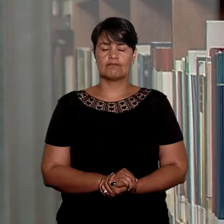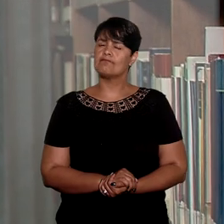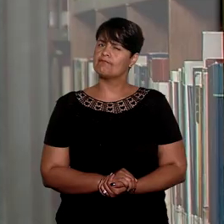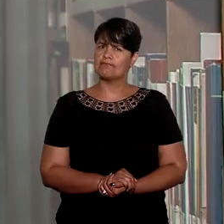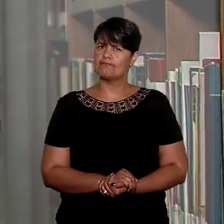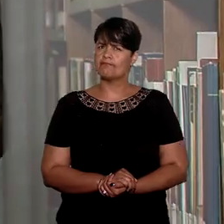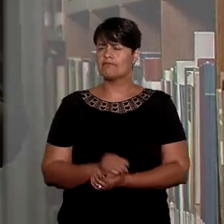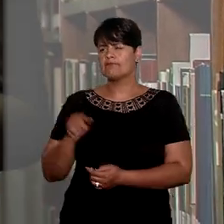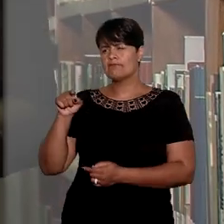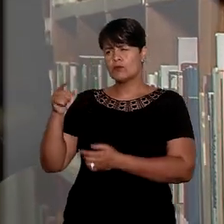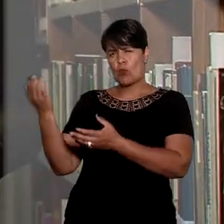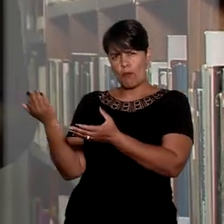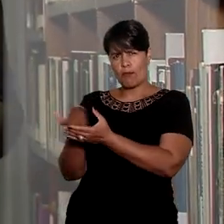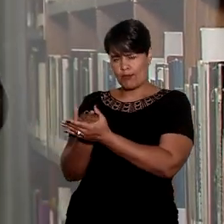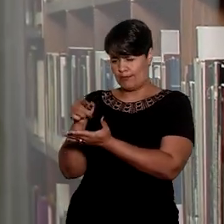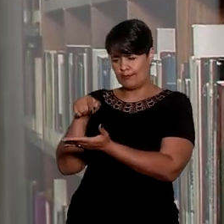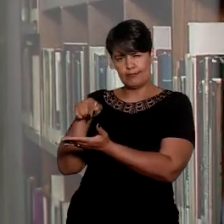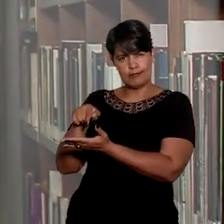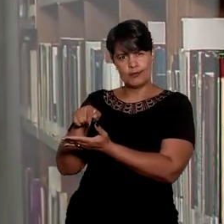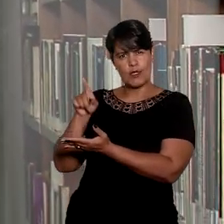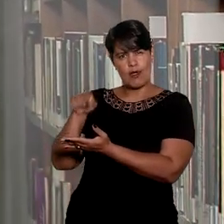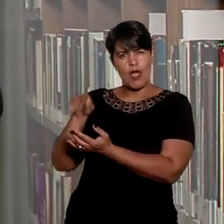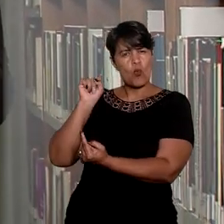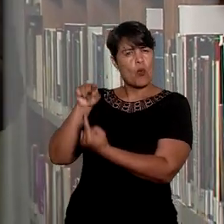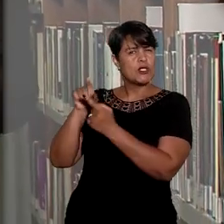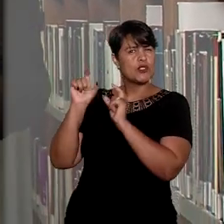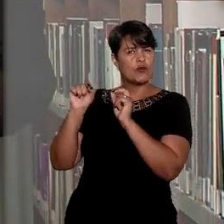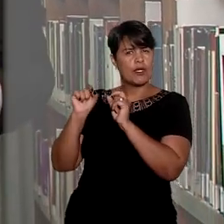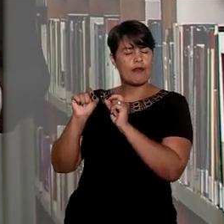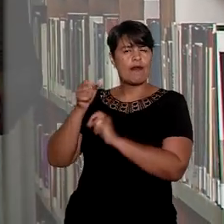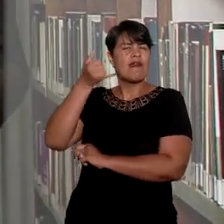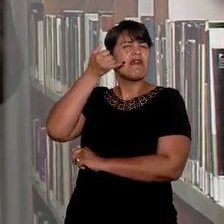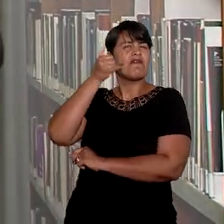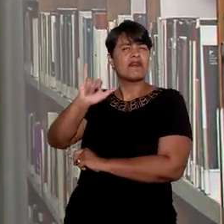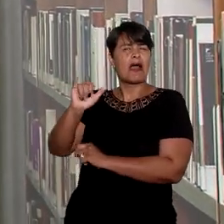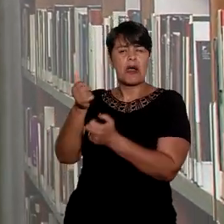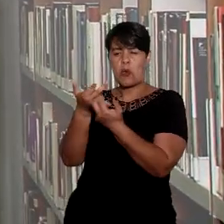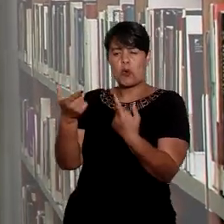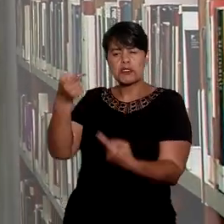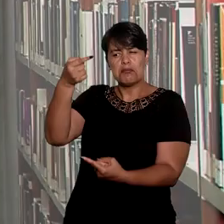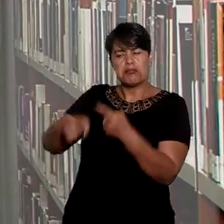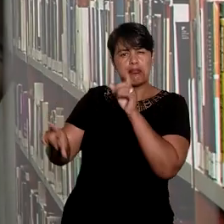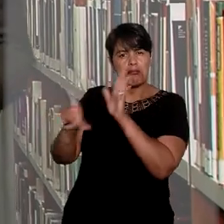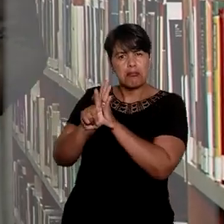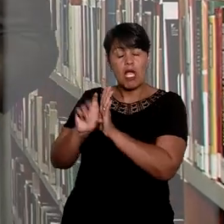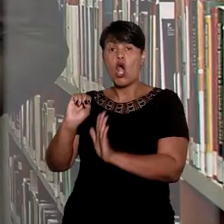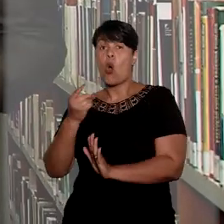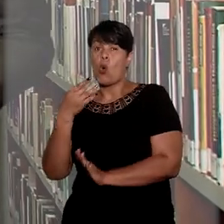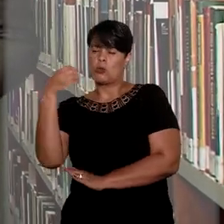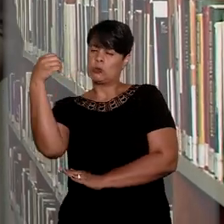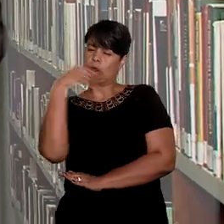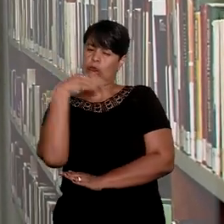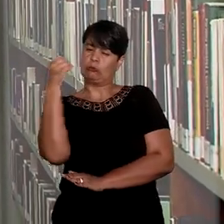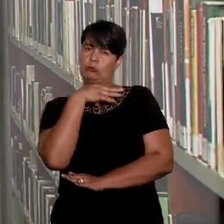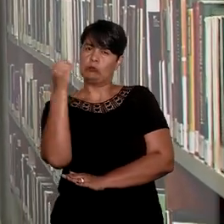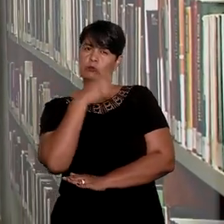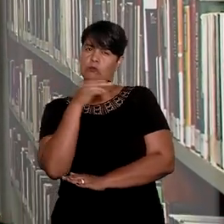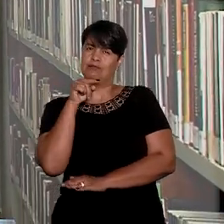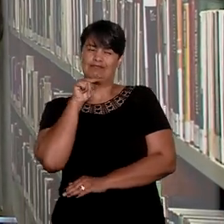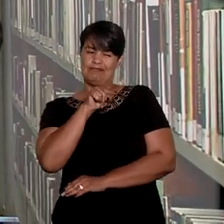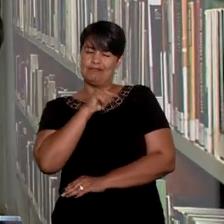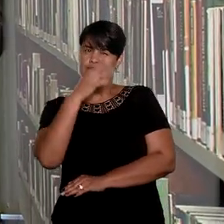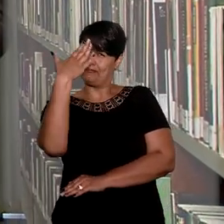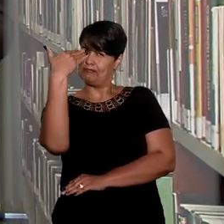Um instrumento processual destinado a combater um ato ilegal ou abusivo praticado por